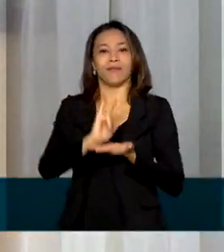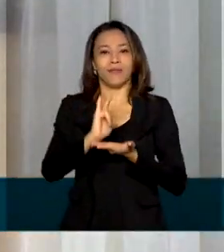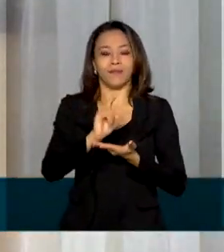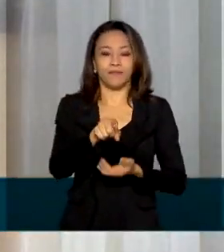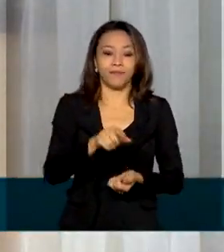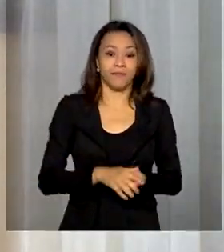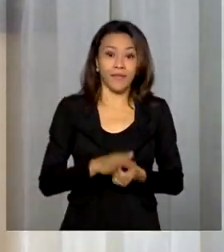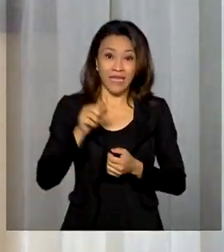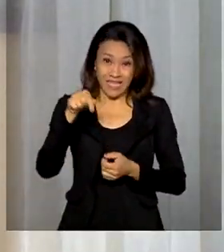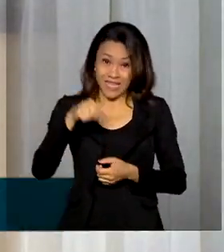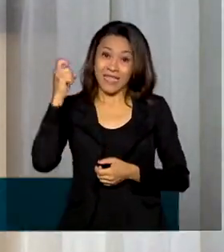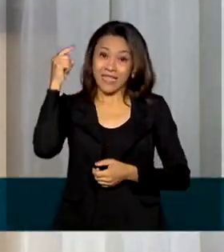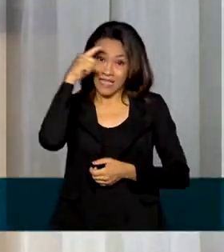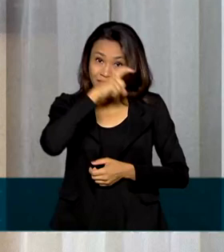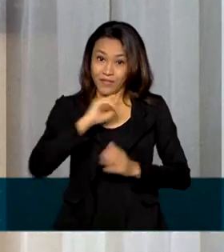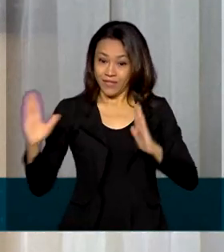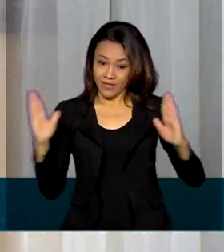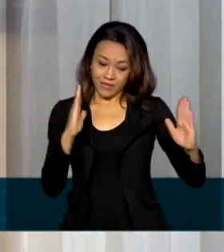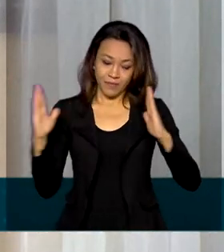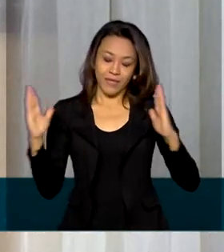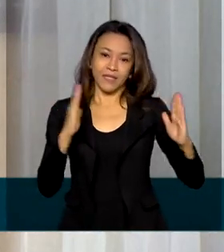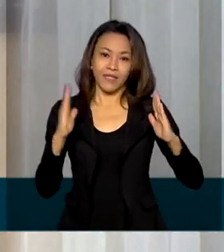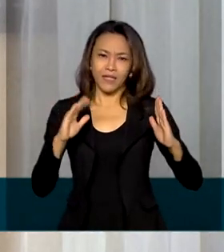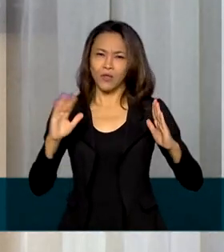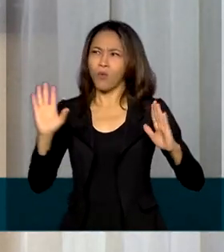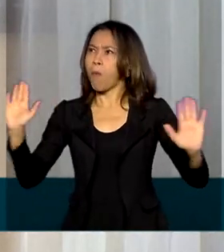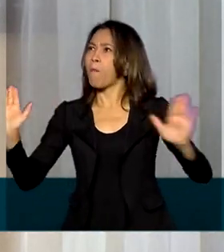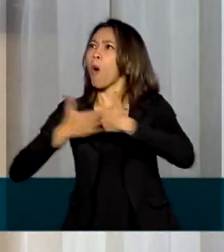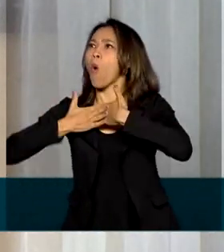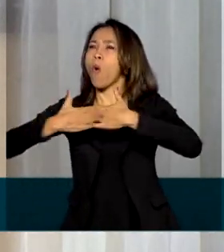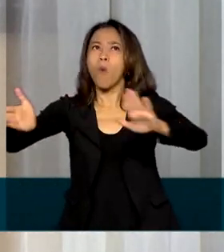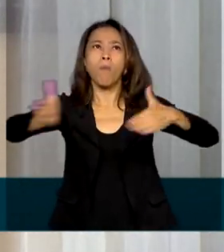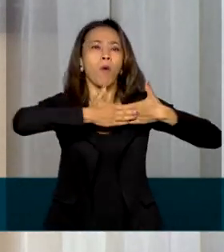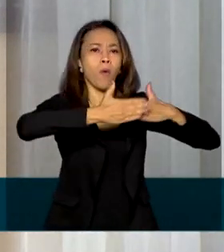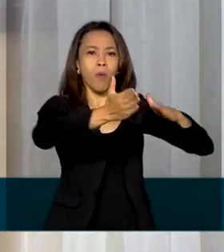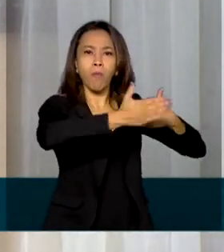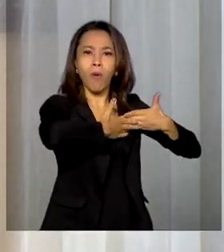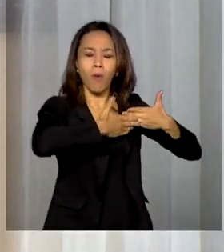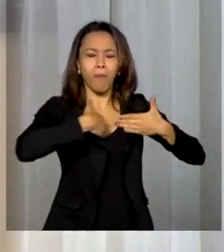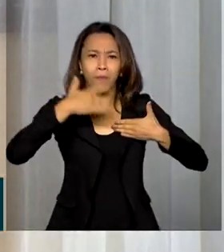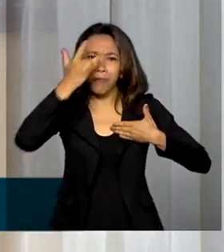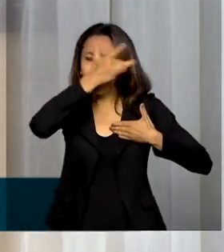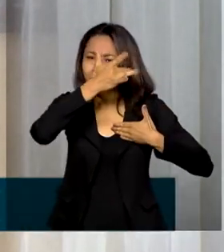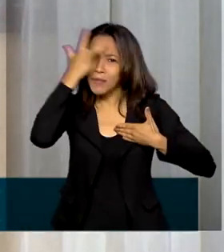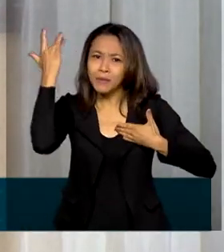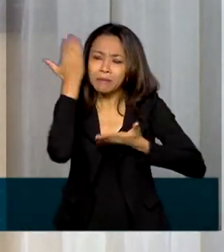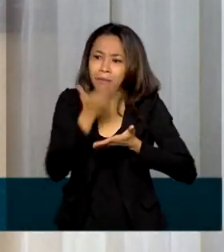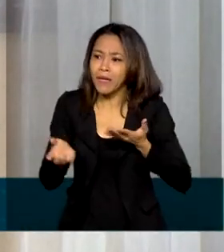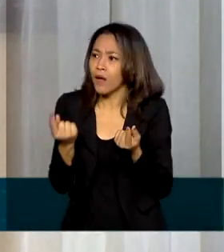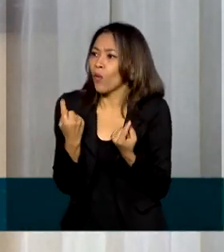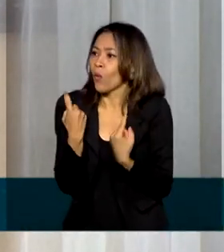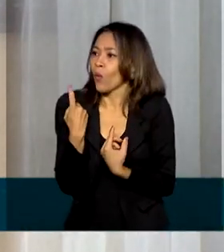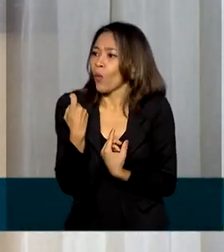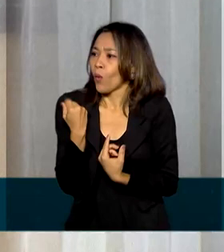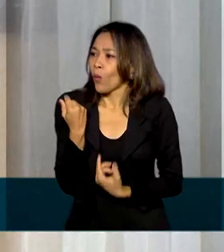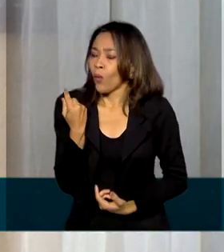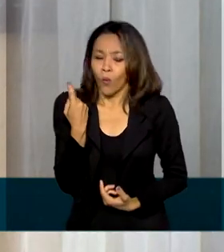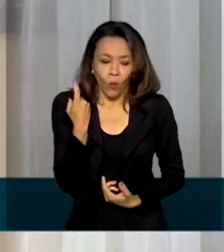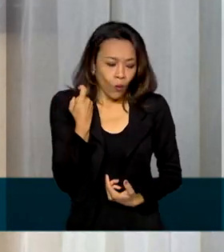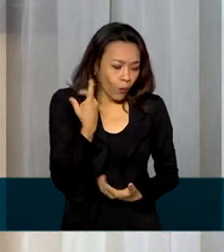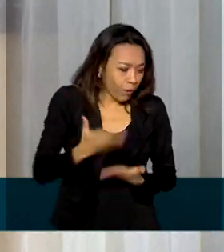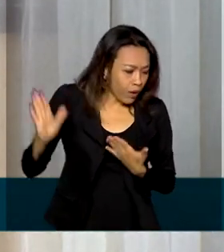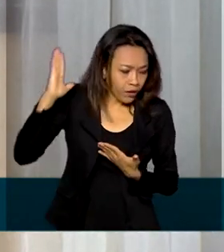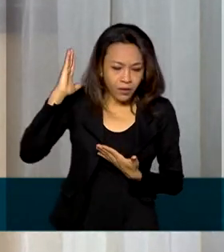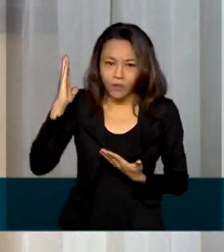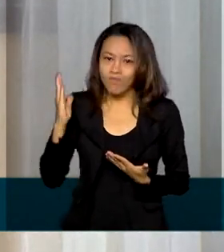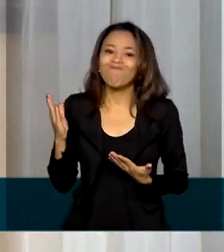difícil de pandemia que nós estamos passando, lockdown, muitas pessoas perderam. A única renda que tinha em casa e a gente sabe que realmente